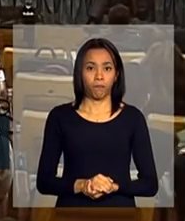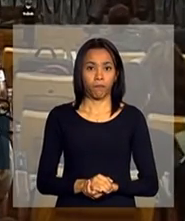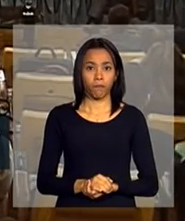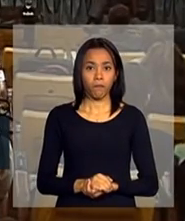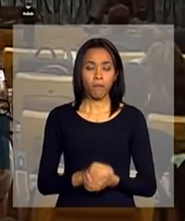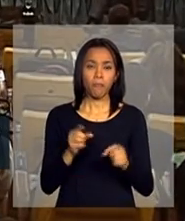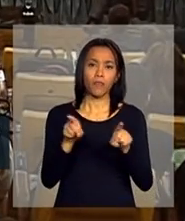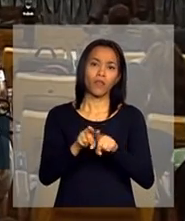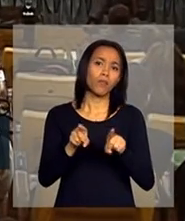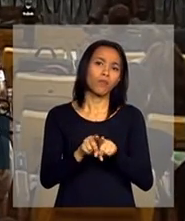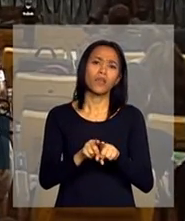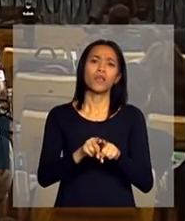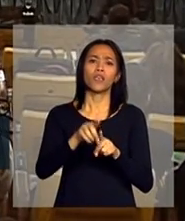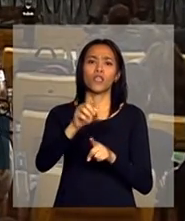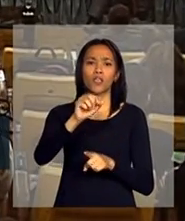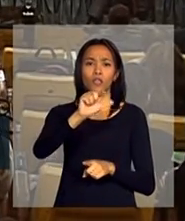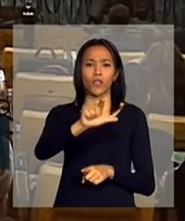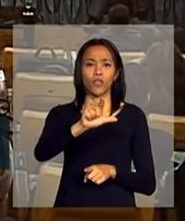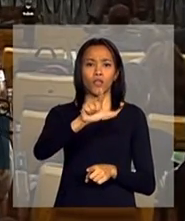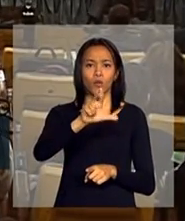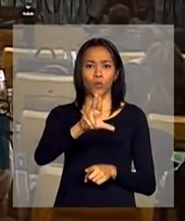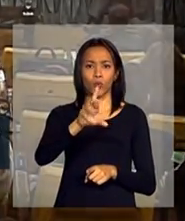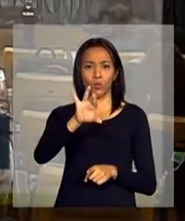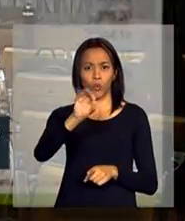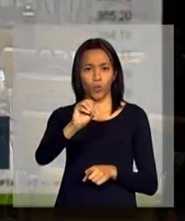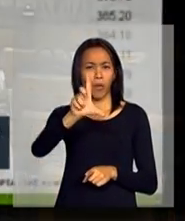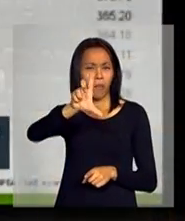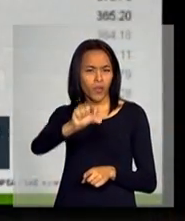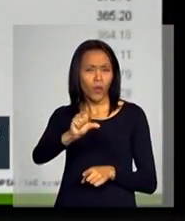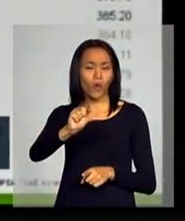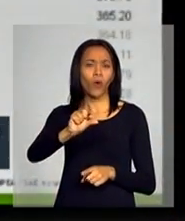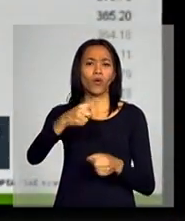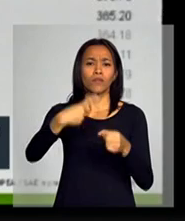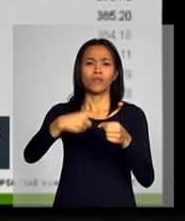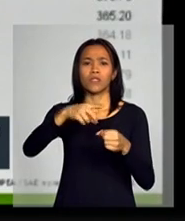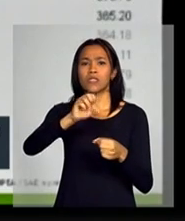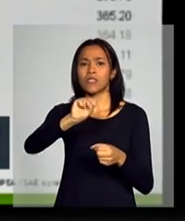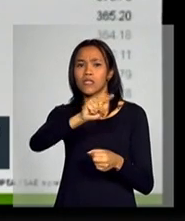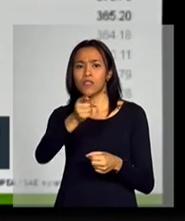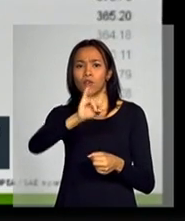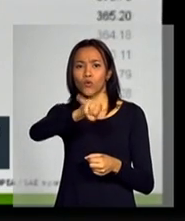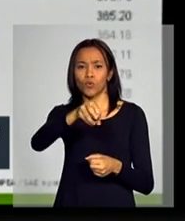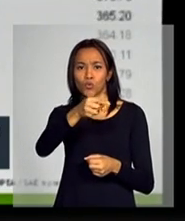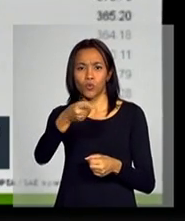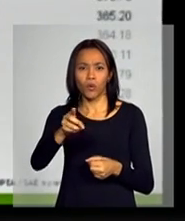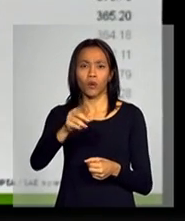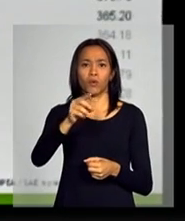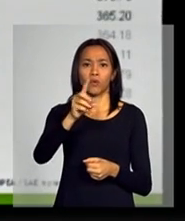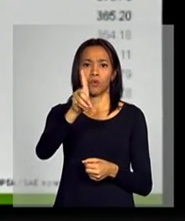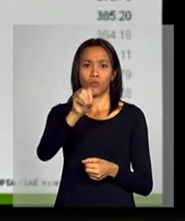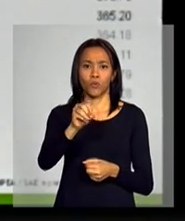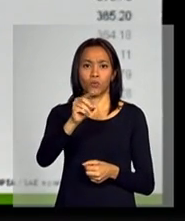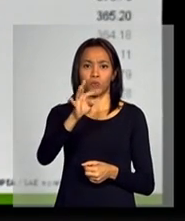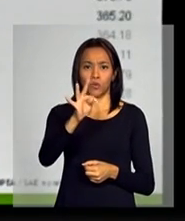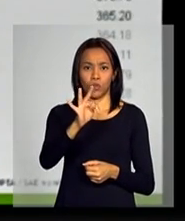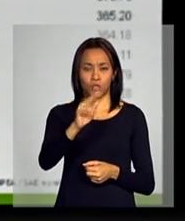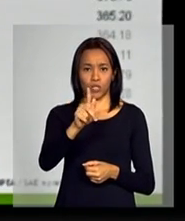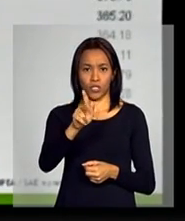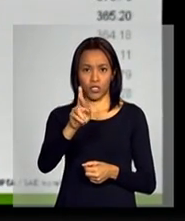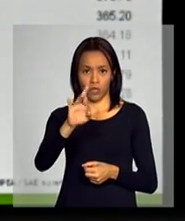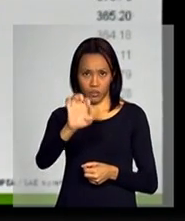e onde o lucro é menor, em São João do Tigre. Então, quer dizer, isso aqui gente elaborou, nem está incluído no